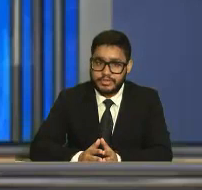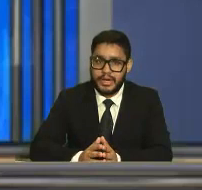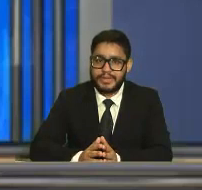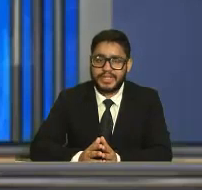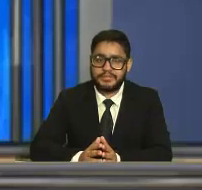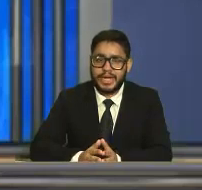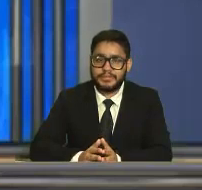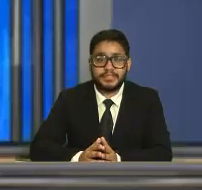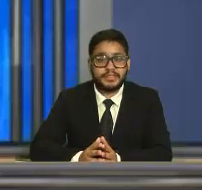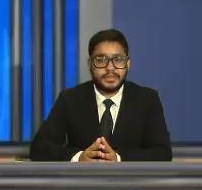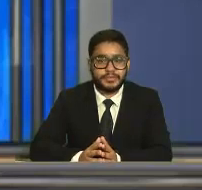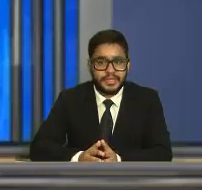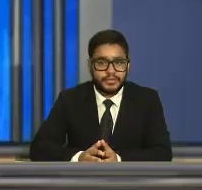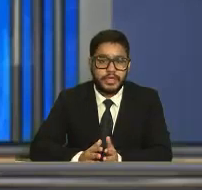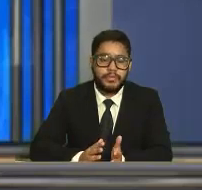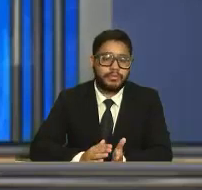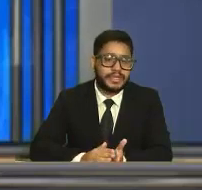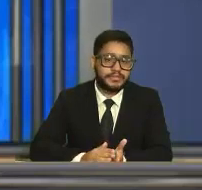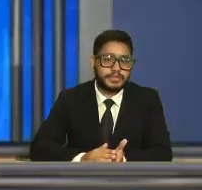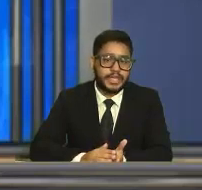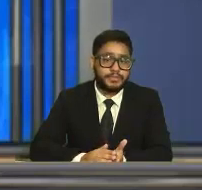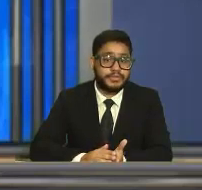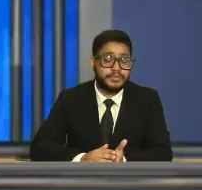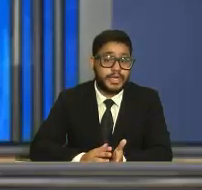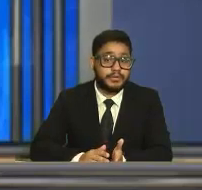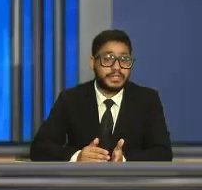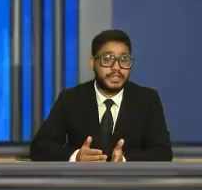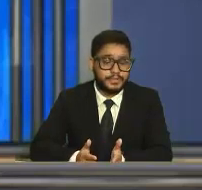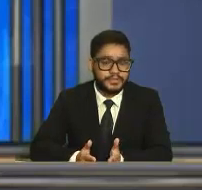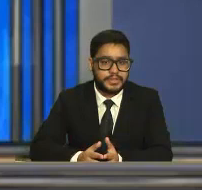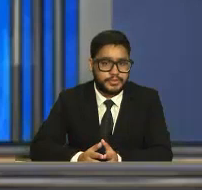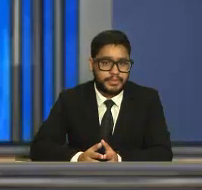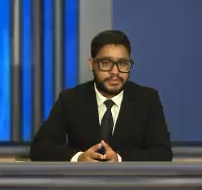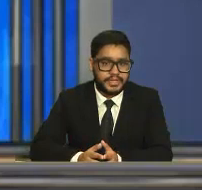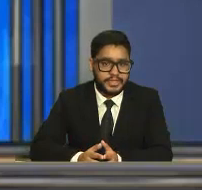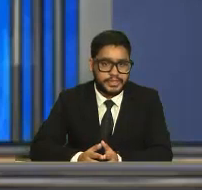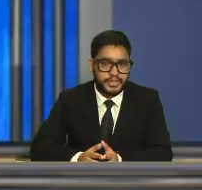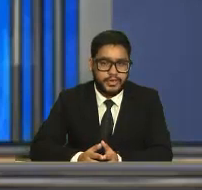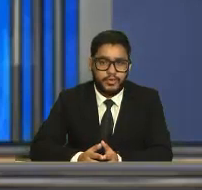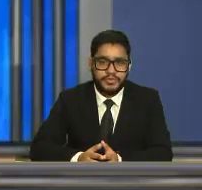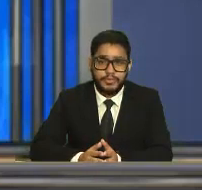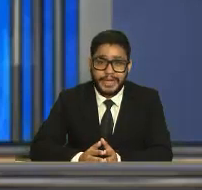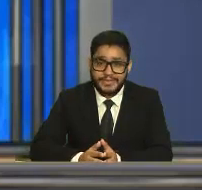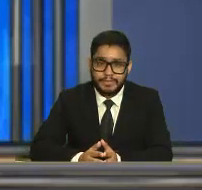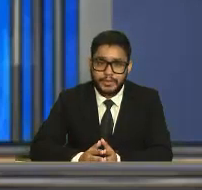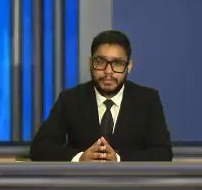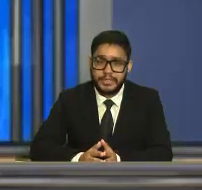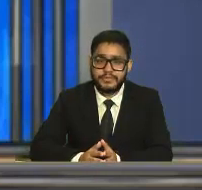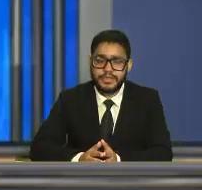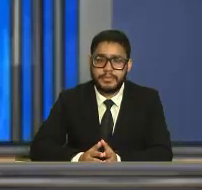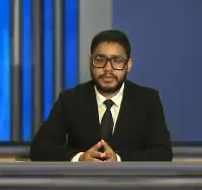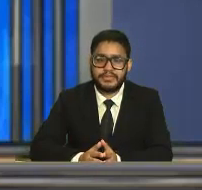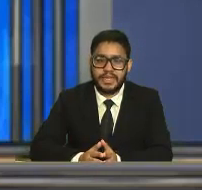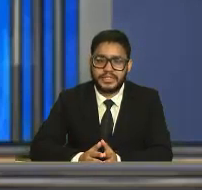restaurantes, com capacidade máxima de 60%, pousadas e hotéis podem funcionar com 70% de sua capacidade. O governo presta pelo